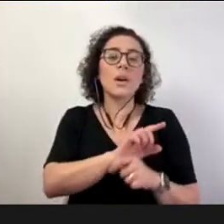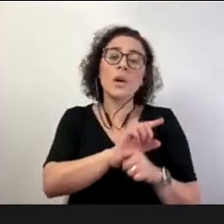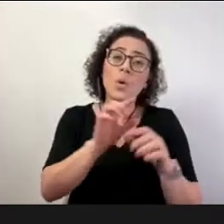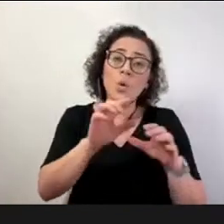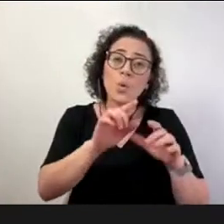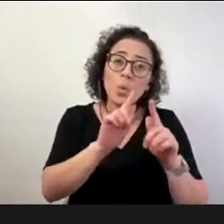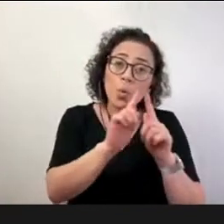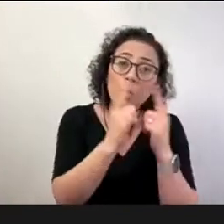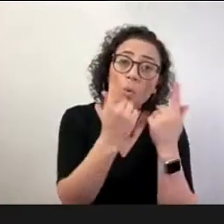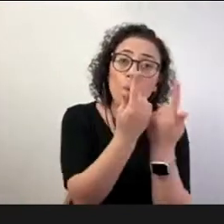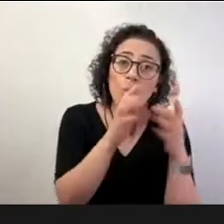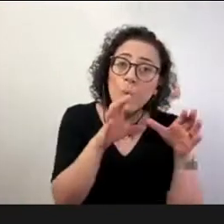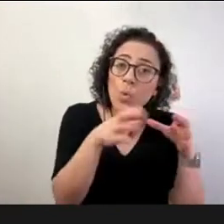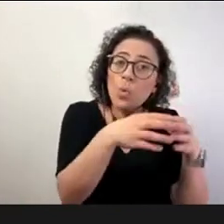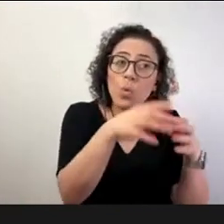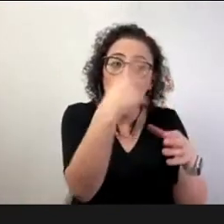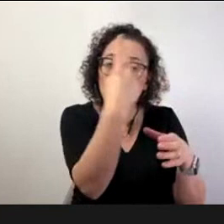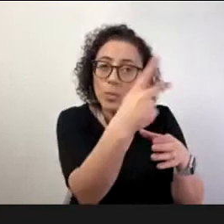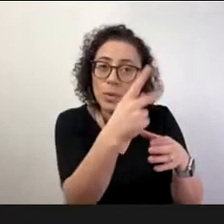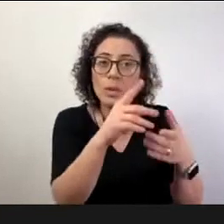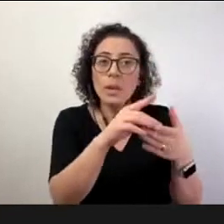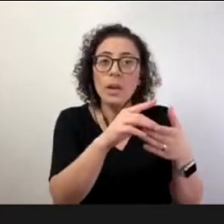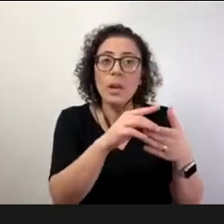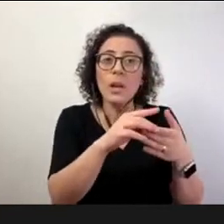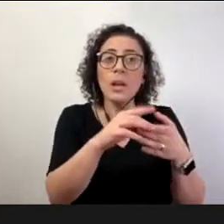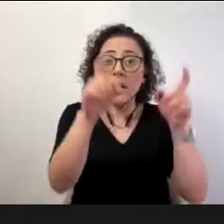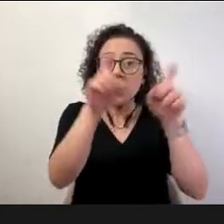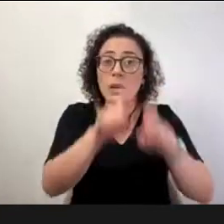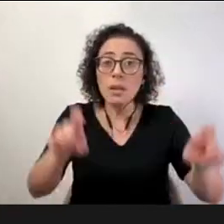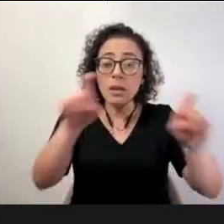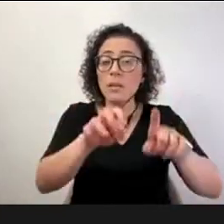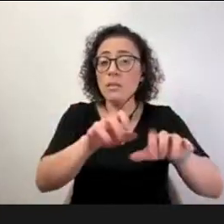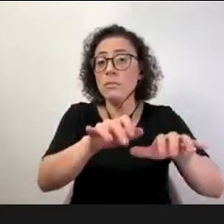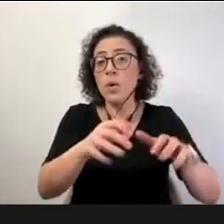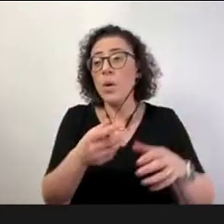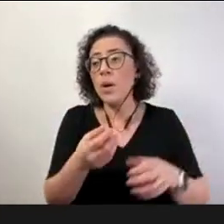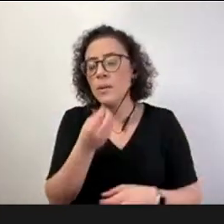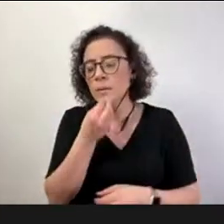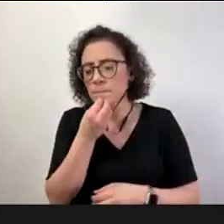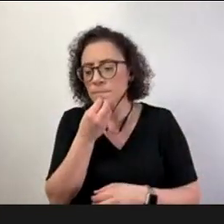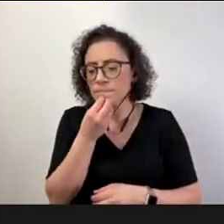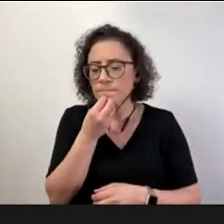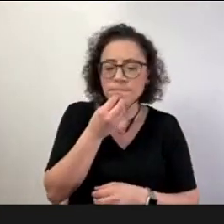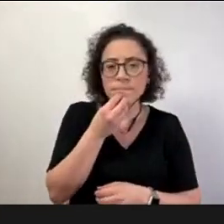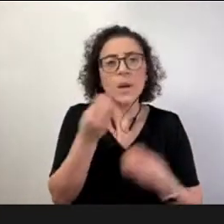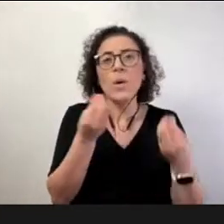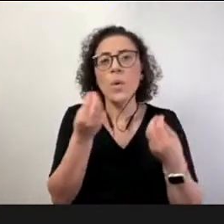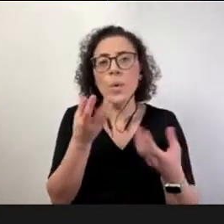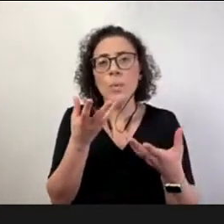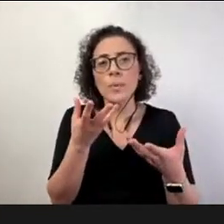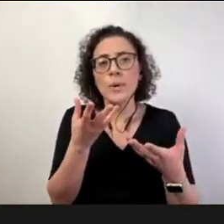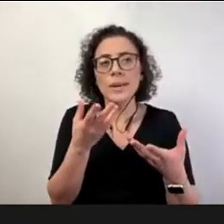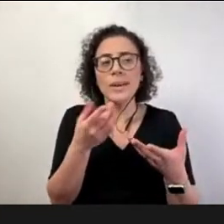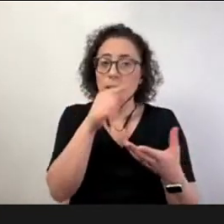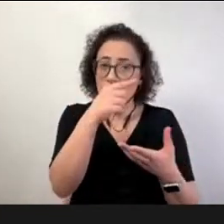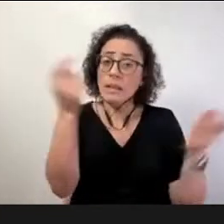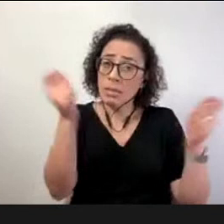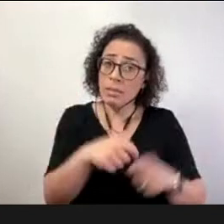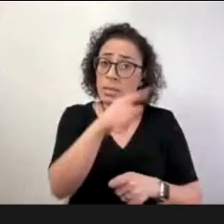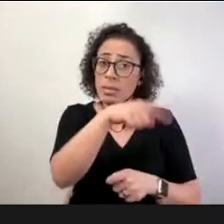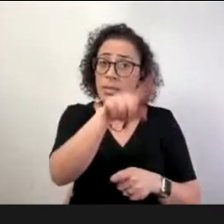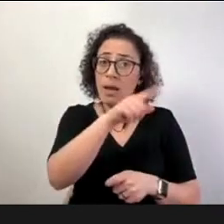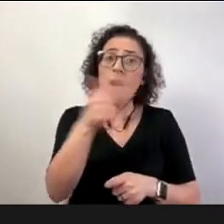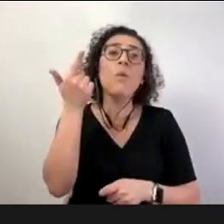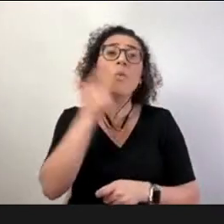que o trabalho demanda hoje em dia então do ponto de vista da educação profissional ele não estava previsto mas ele ainda aprendeu talvez